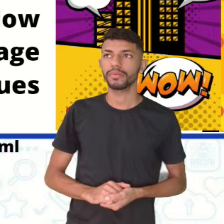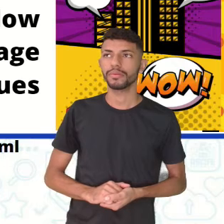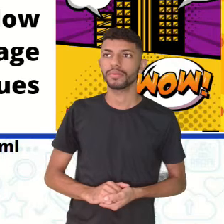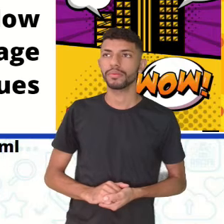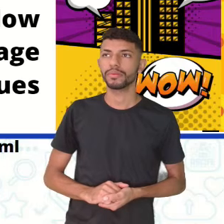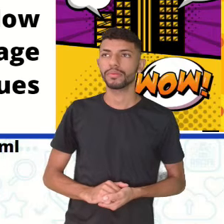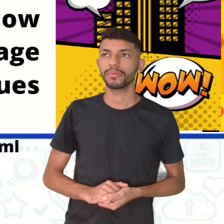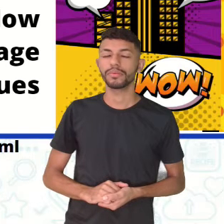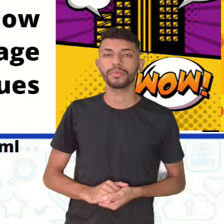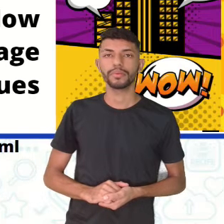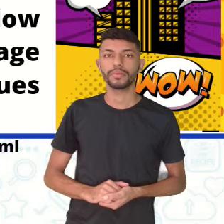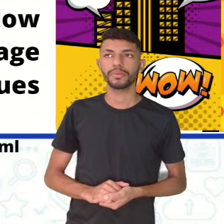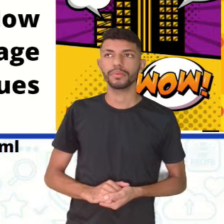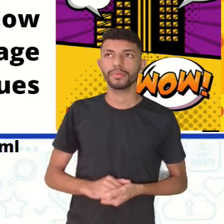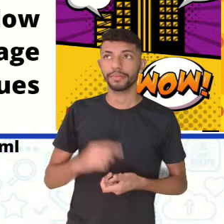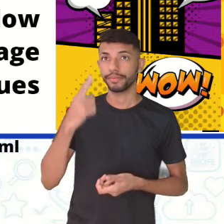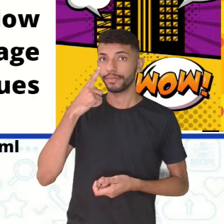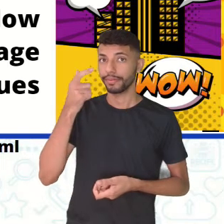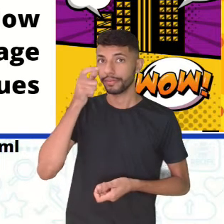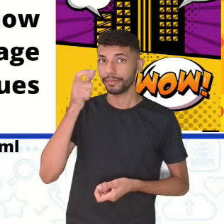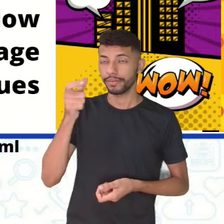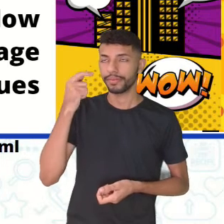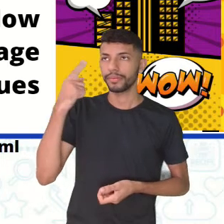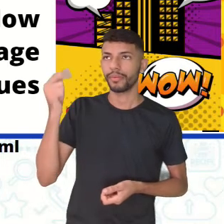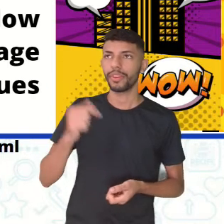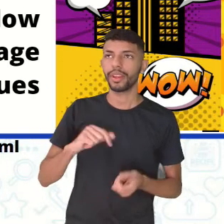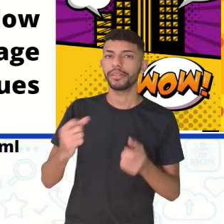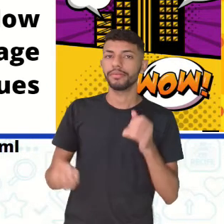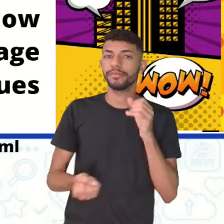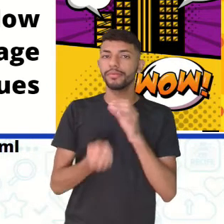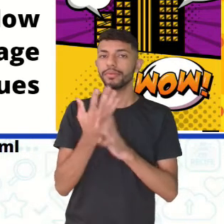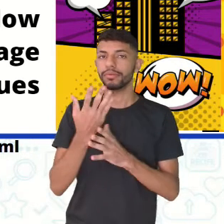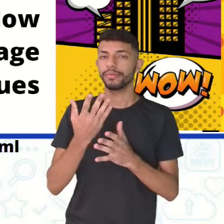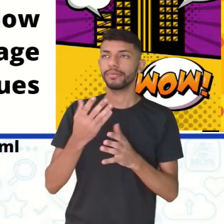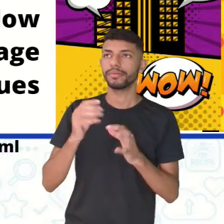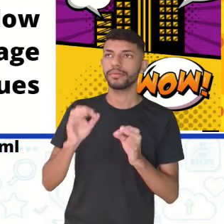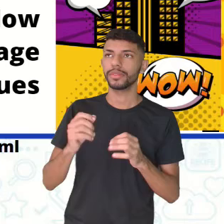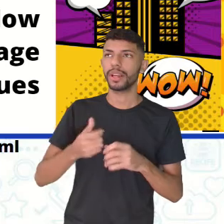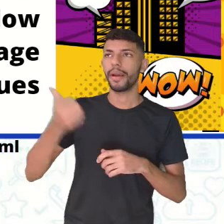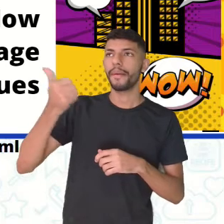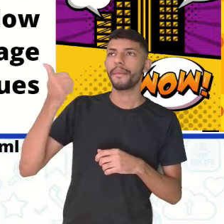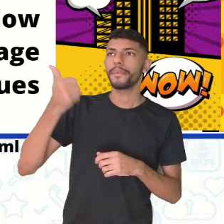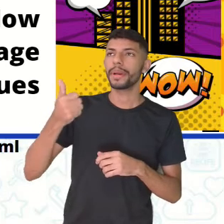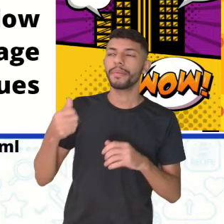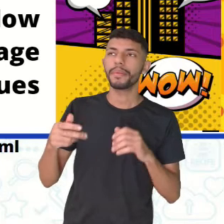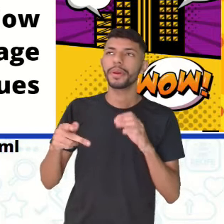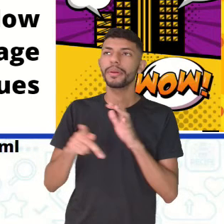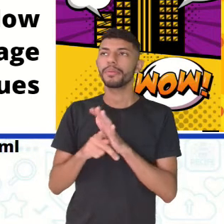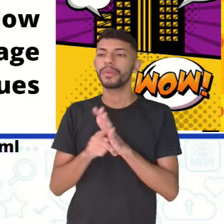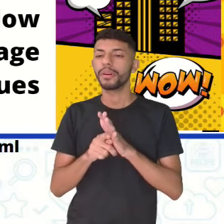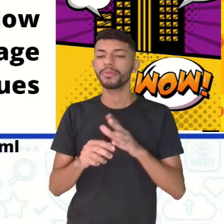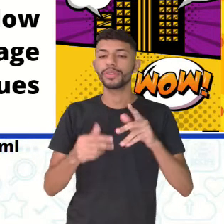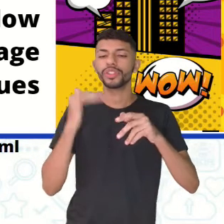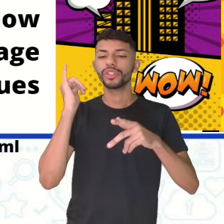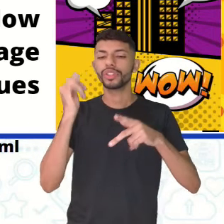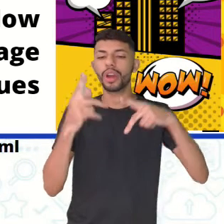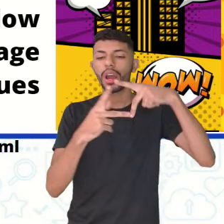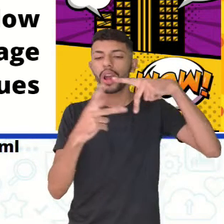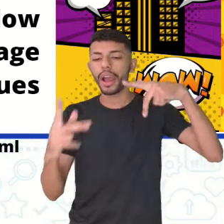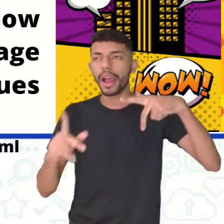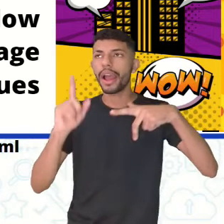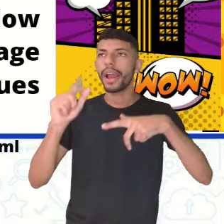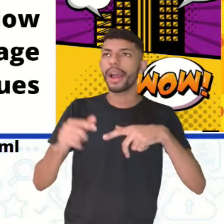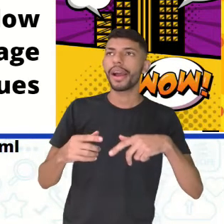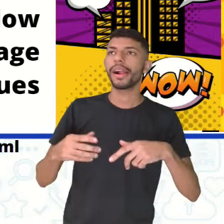at the time. Olha lá, que interessante. A origem. A primeira manifestação de histórias e quadrinhos foi conhecida